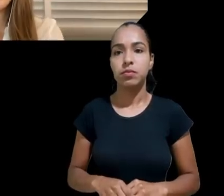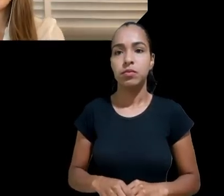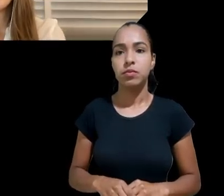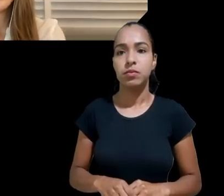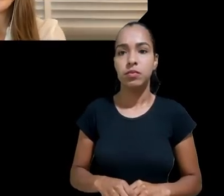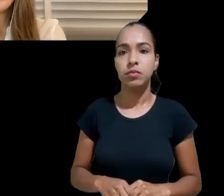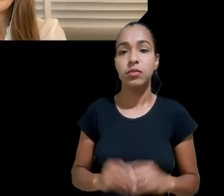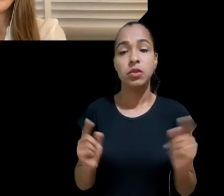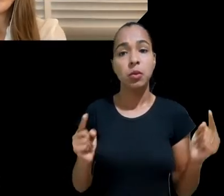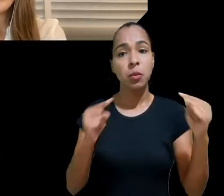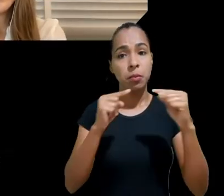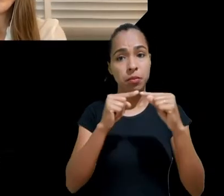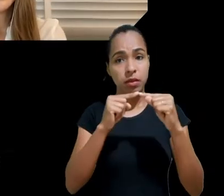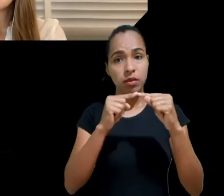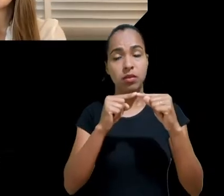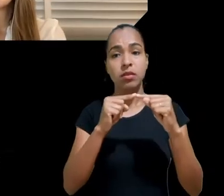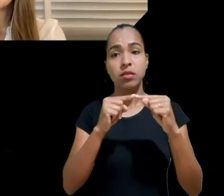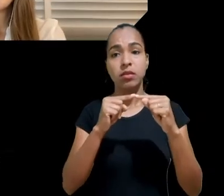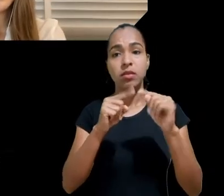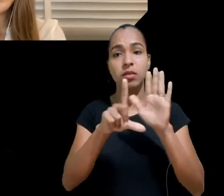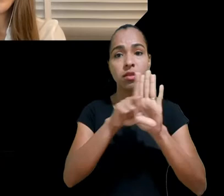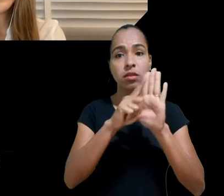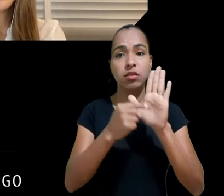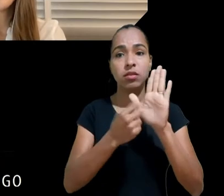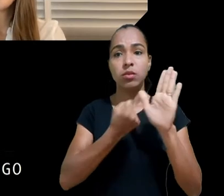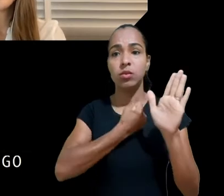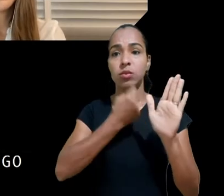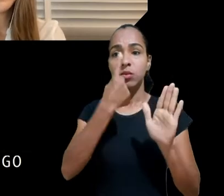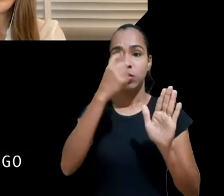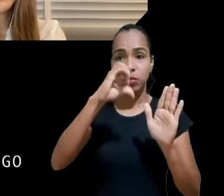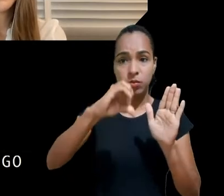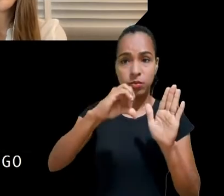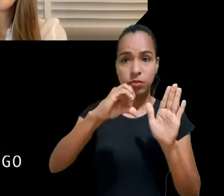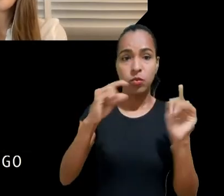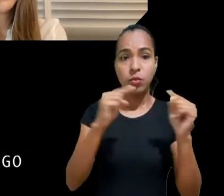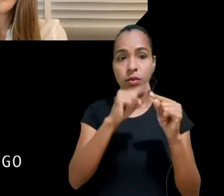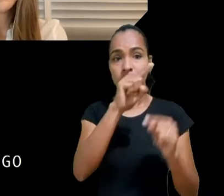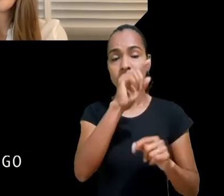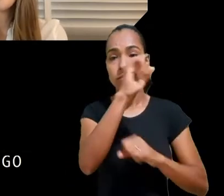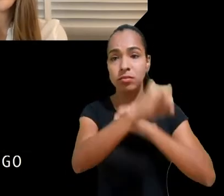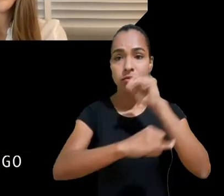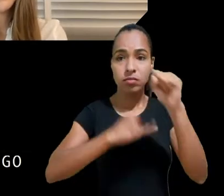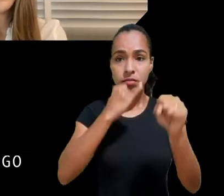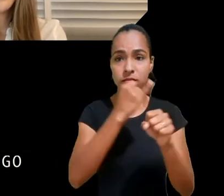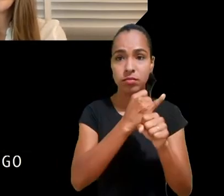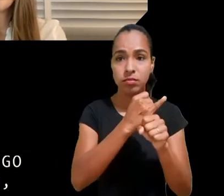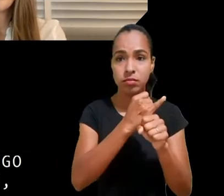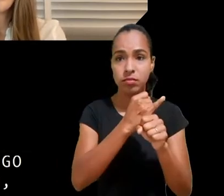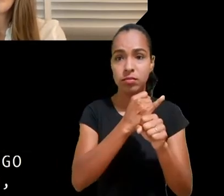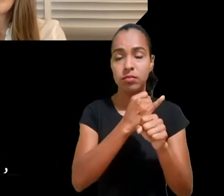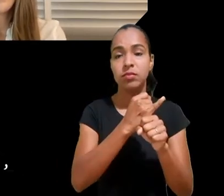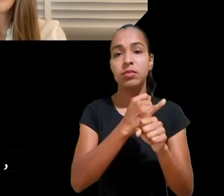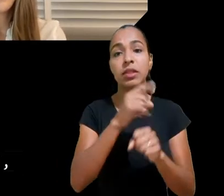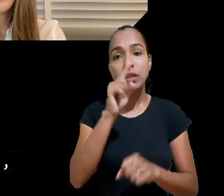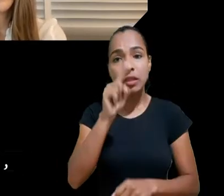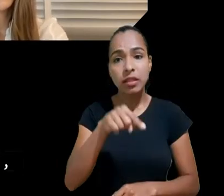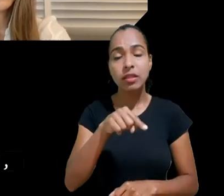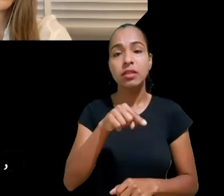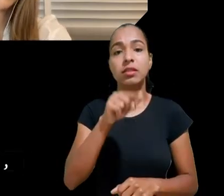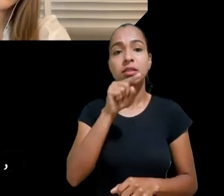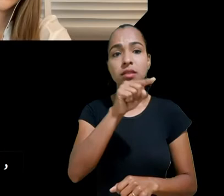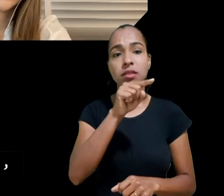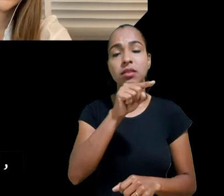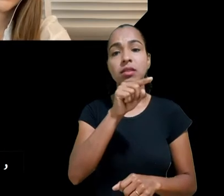artigo 19 do Marco Civil da Internet, que trata especificamente da responsabilidade civil das